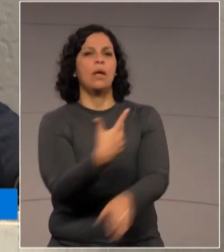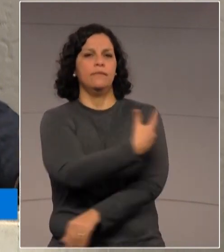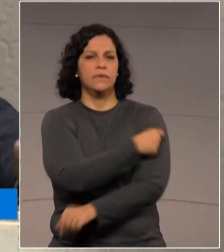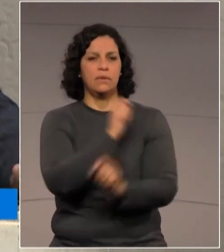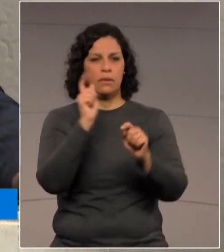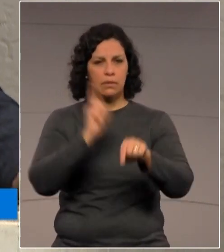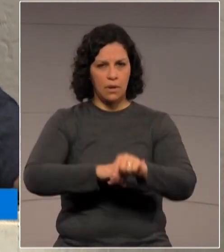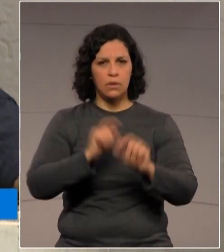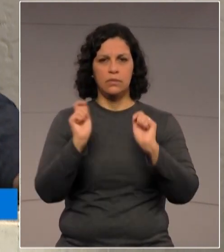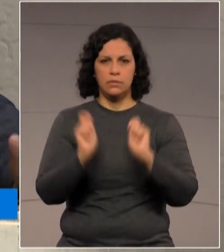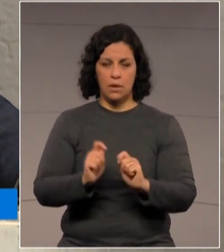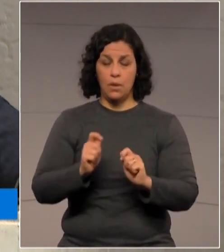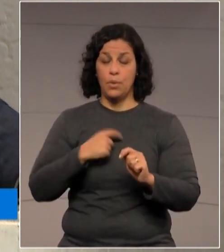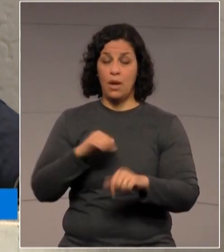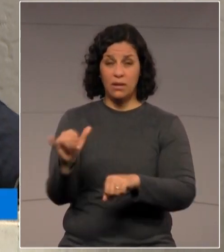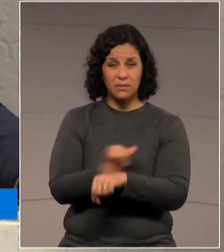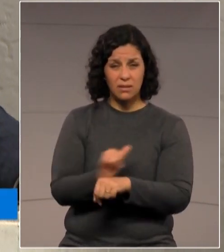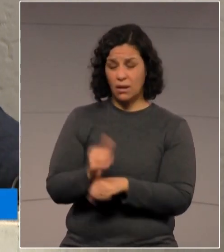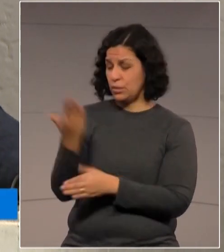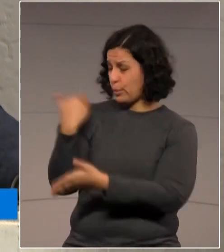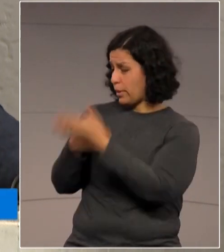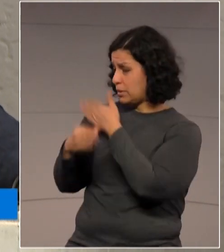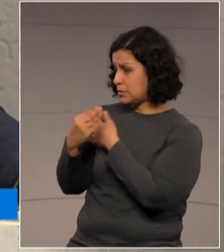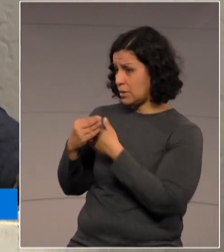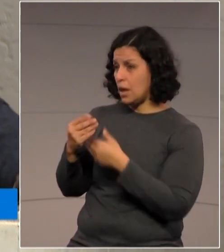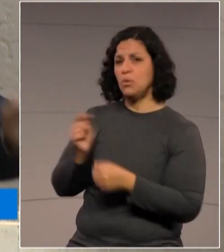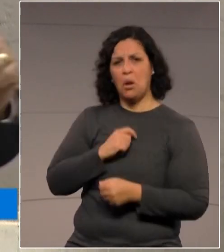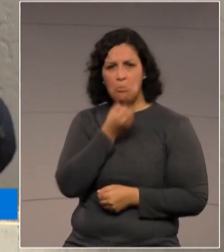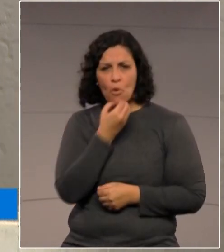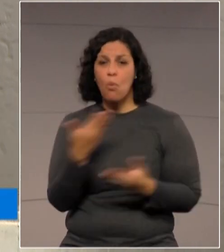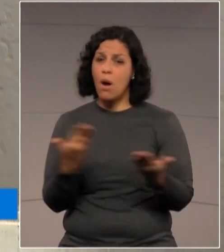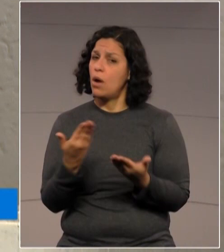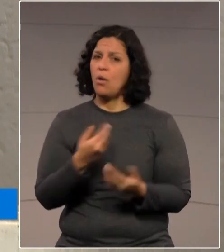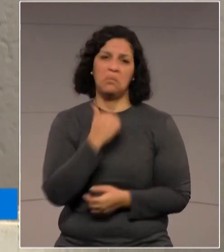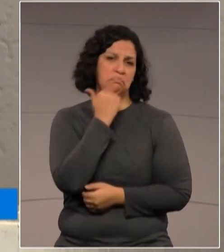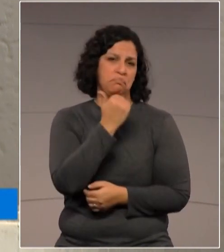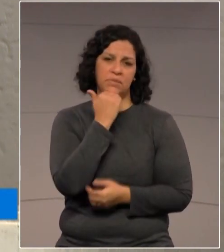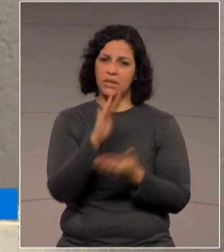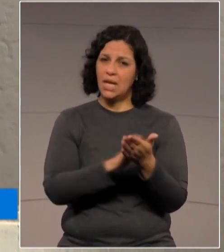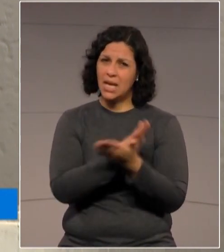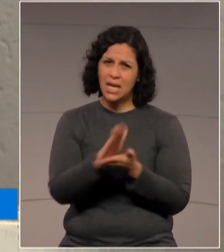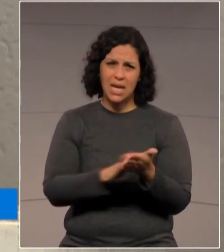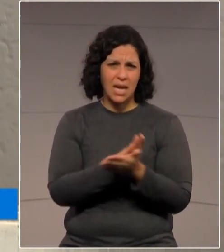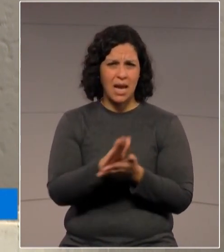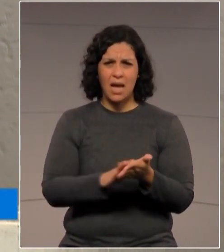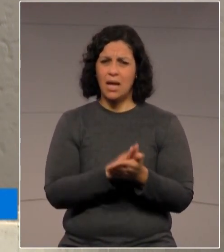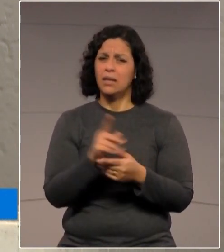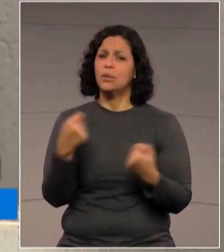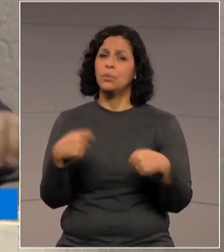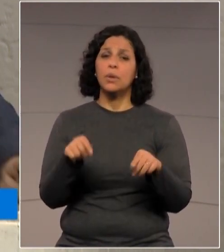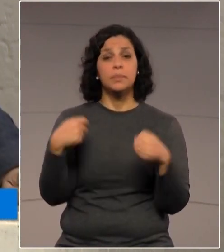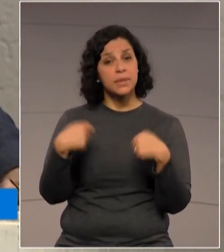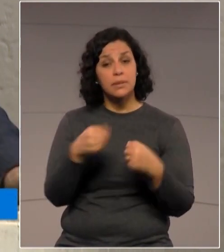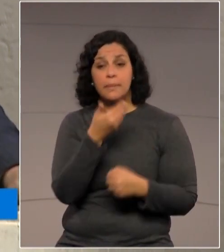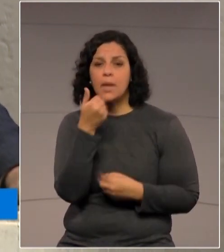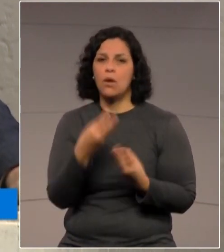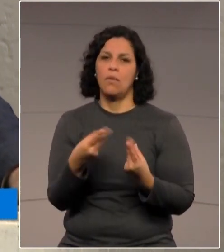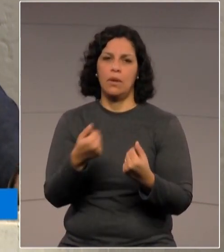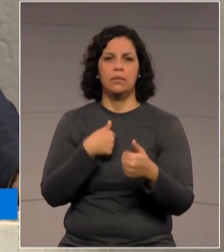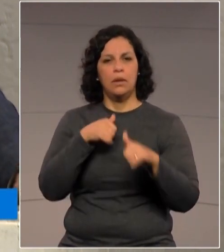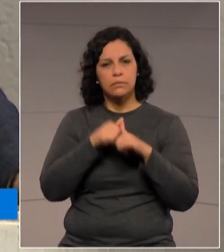até então, que davam resultados, não estão se mostrando efetivas e eficazes.